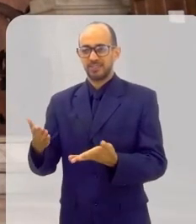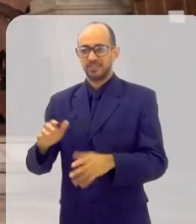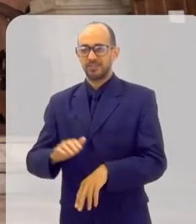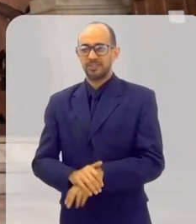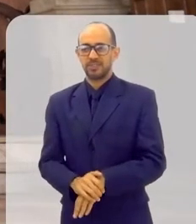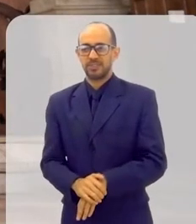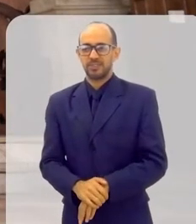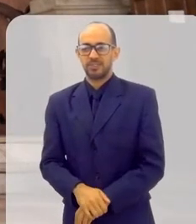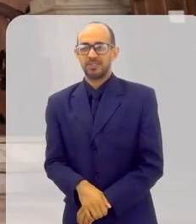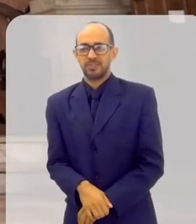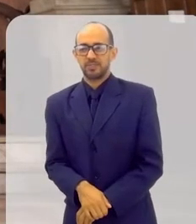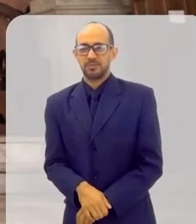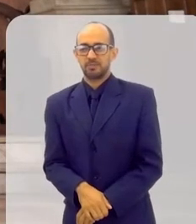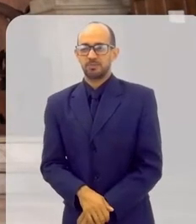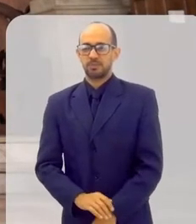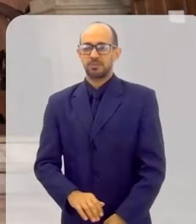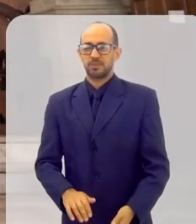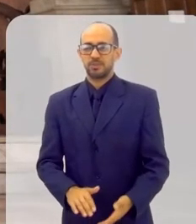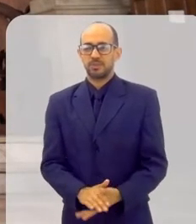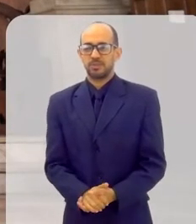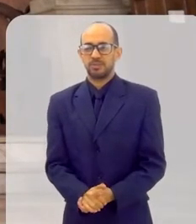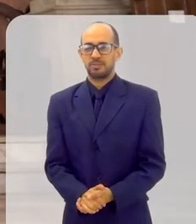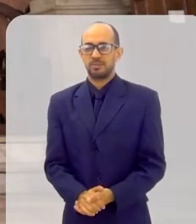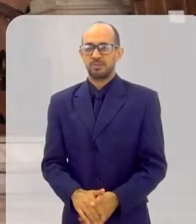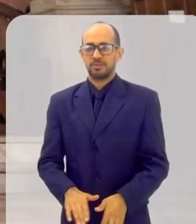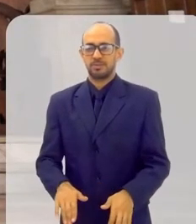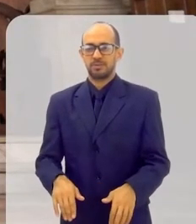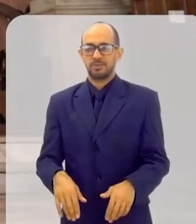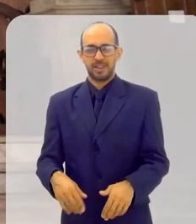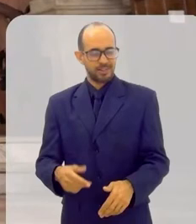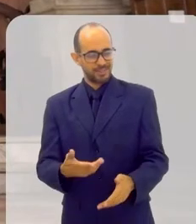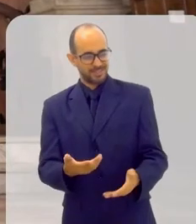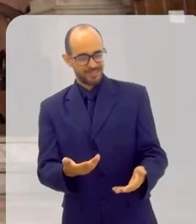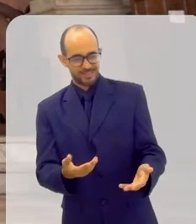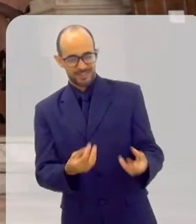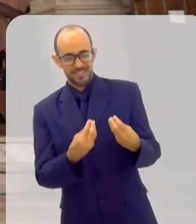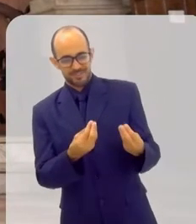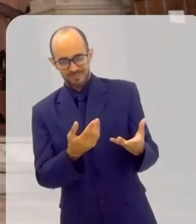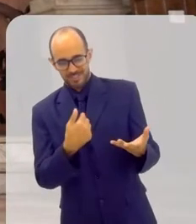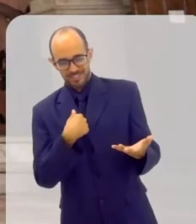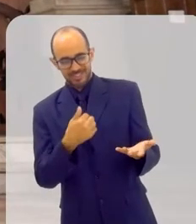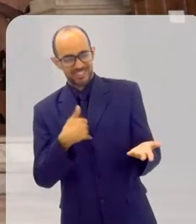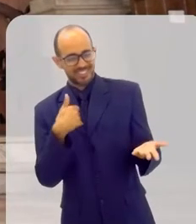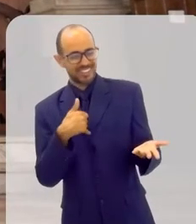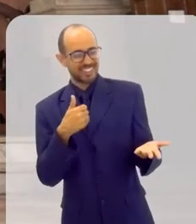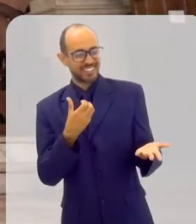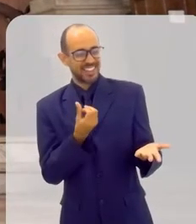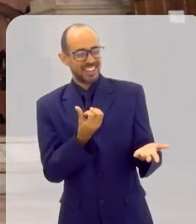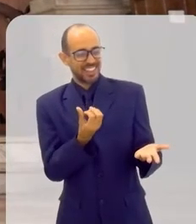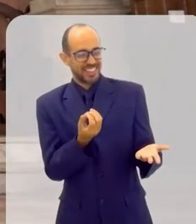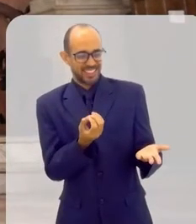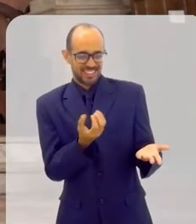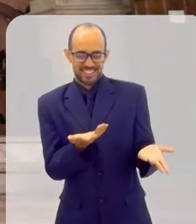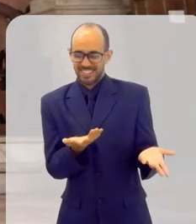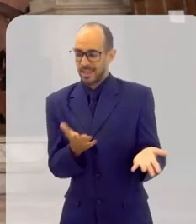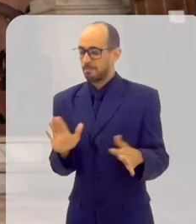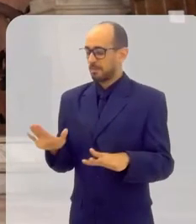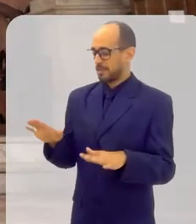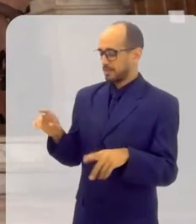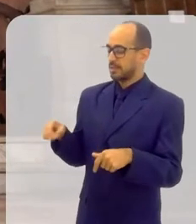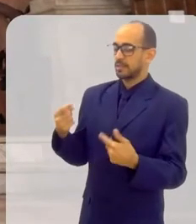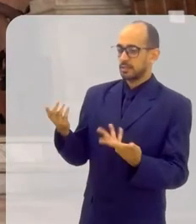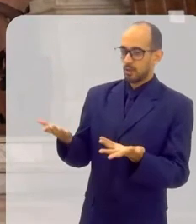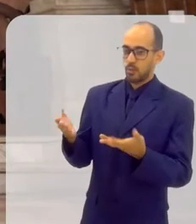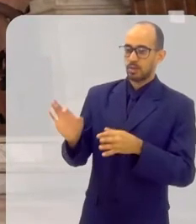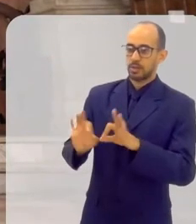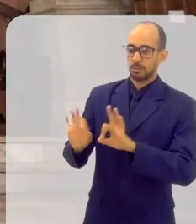Então, mas de qualquer forma... O senhor é jovem, eu tenho 60. Mas é uma preparação para o